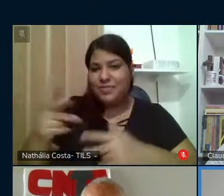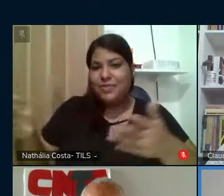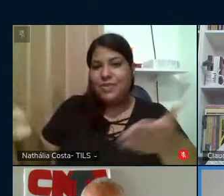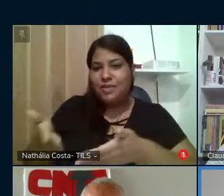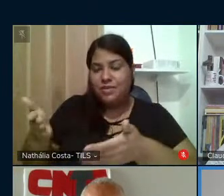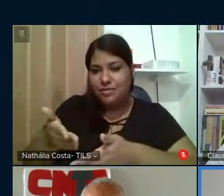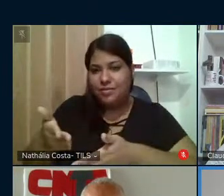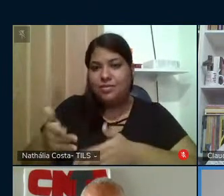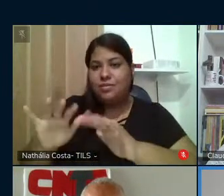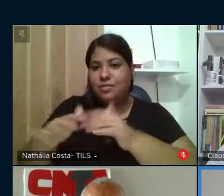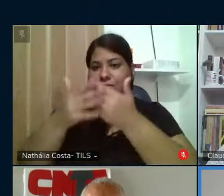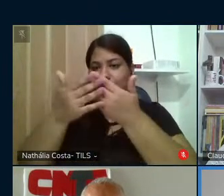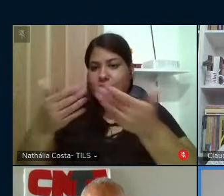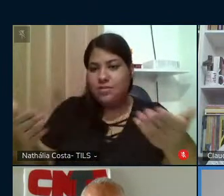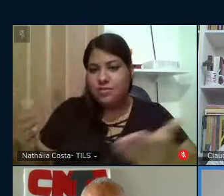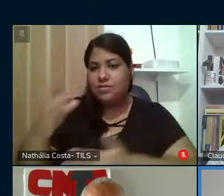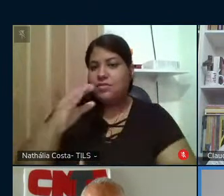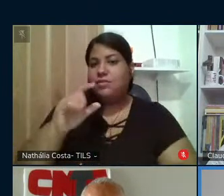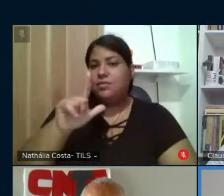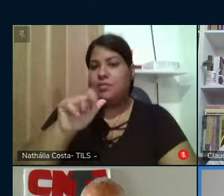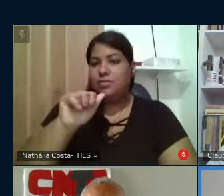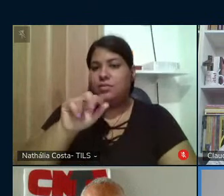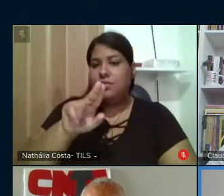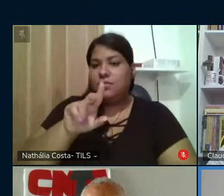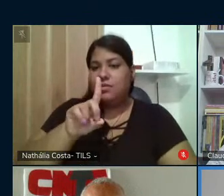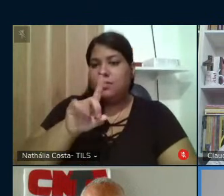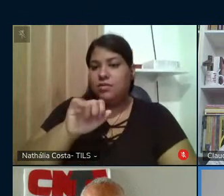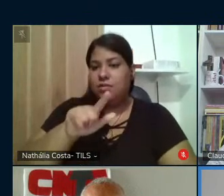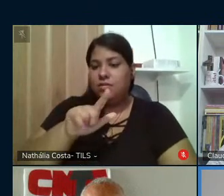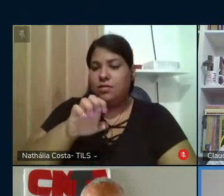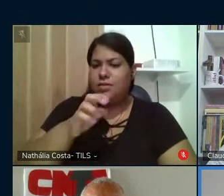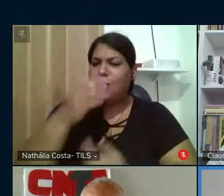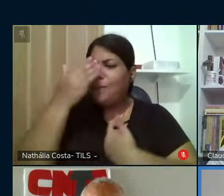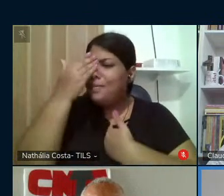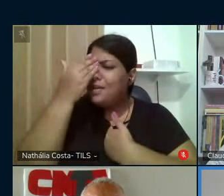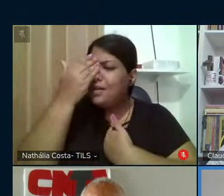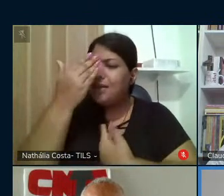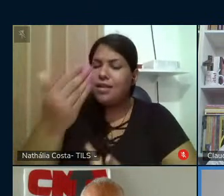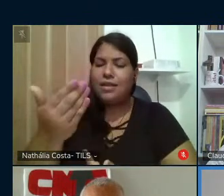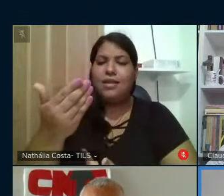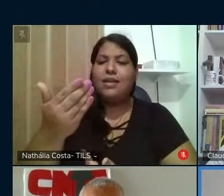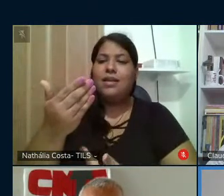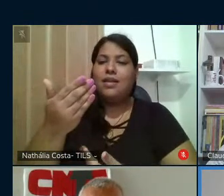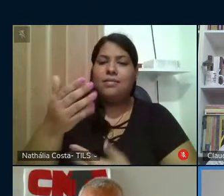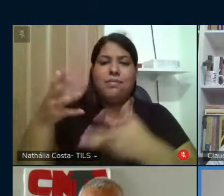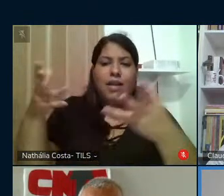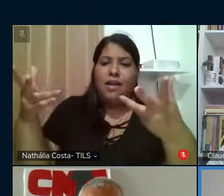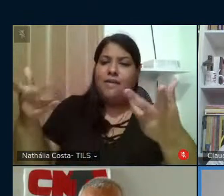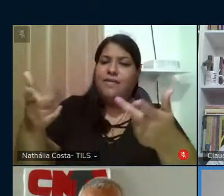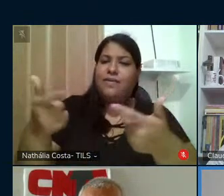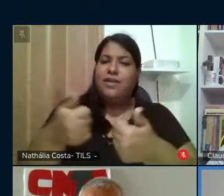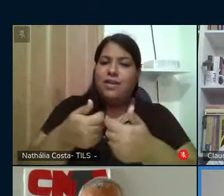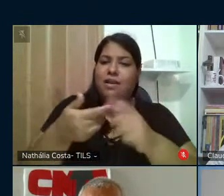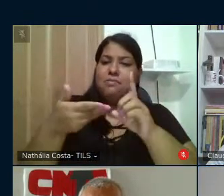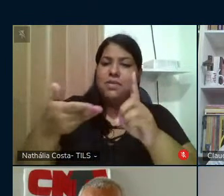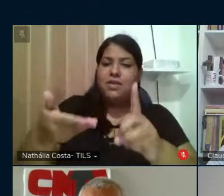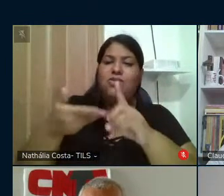Claudilene muito obrigada por essa excelente mediação